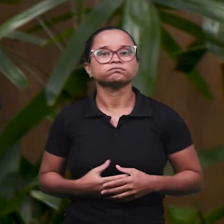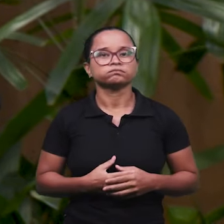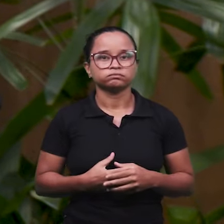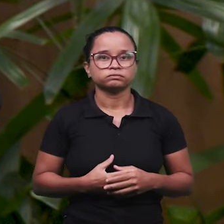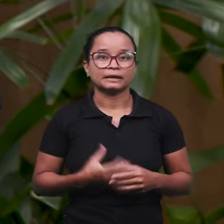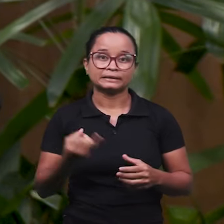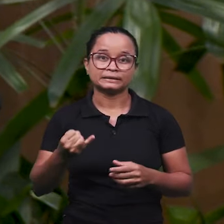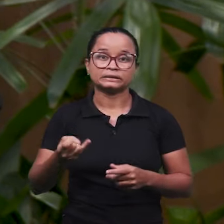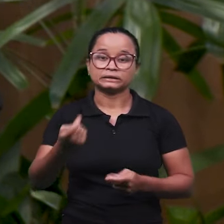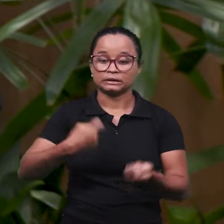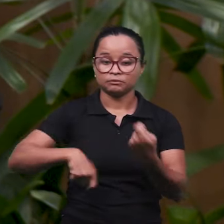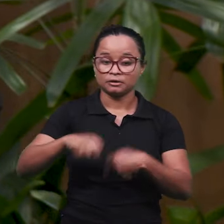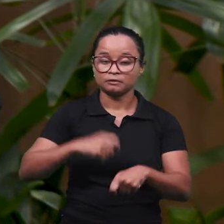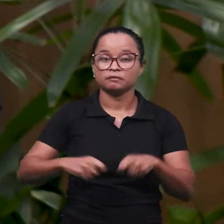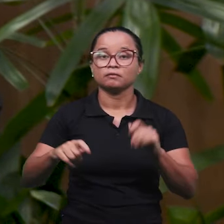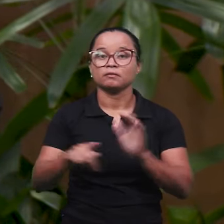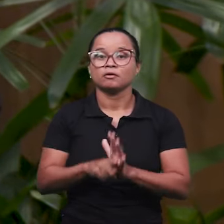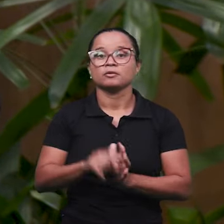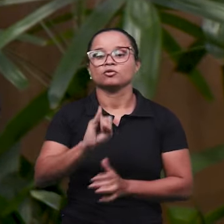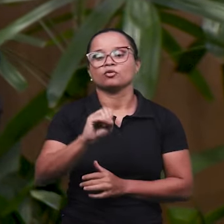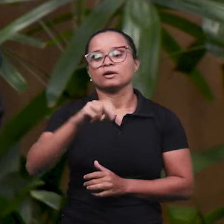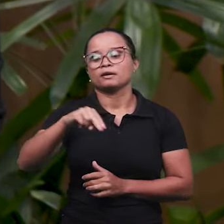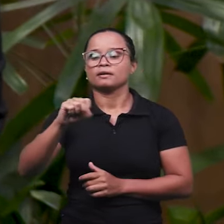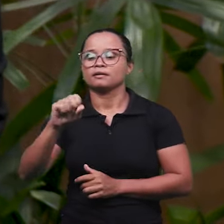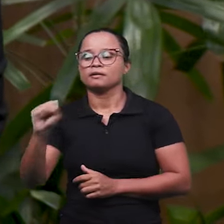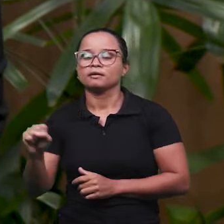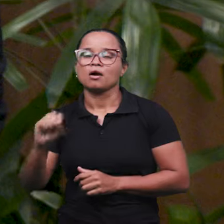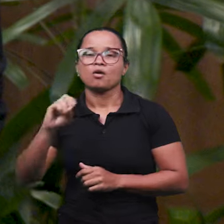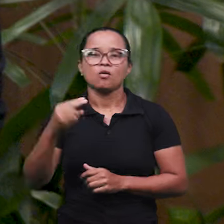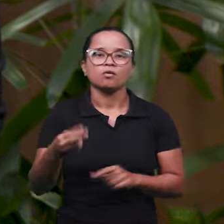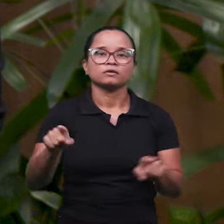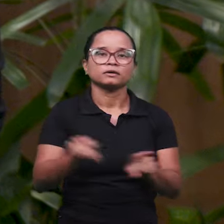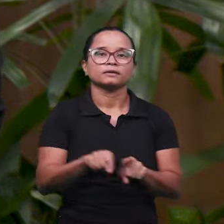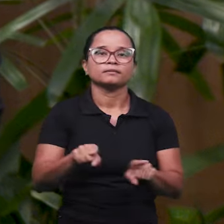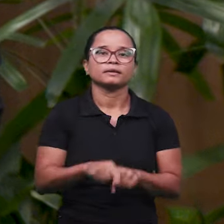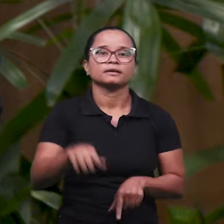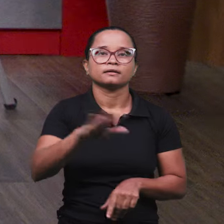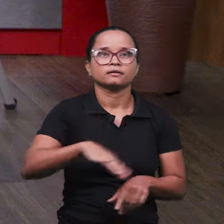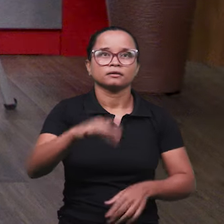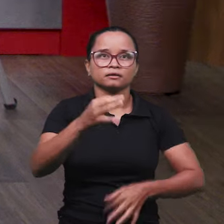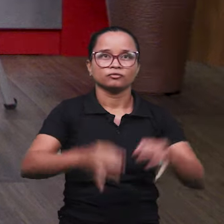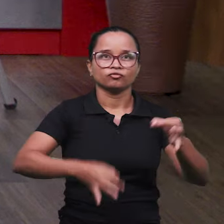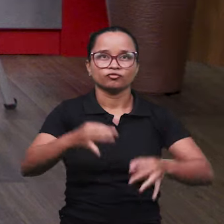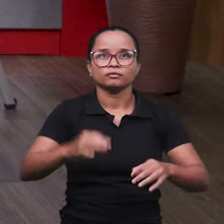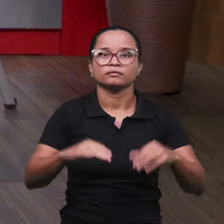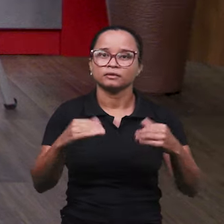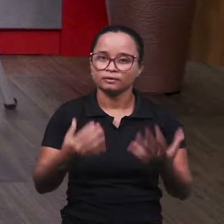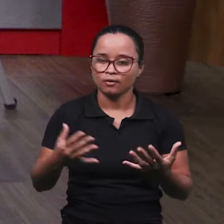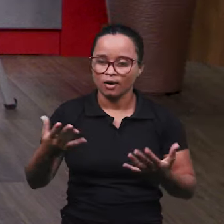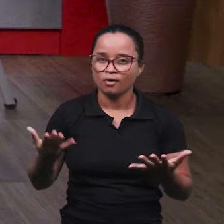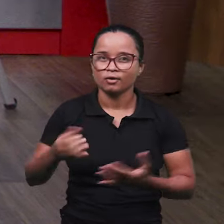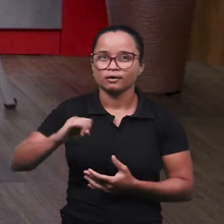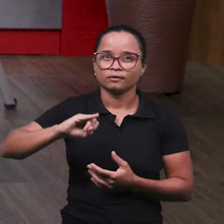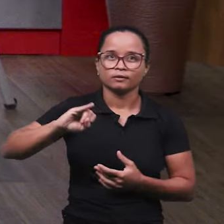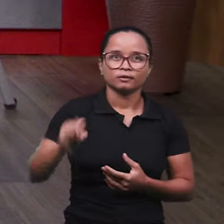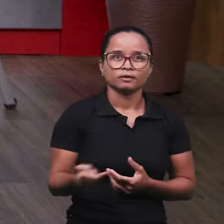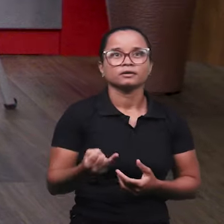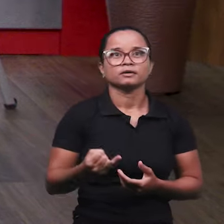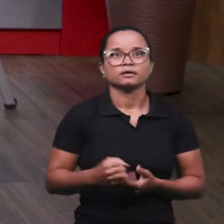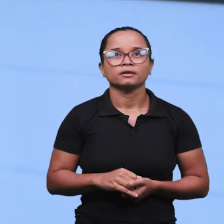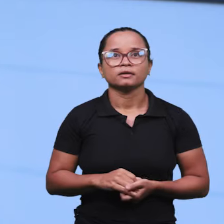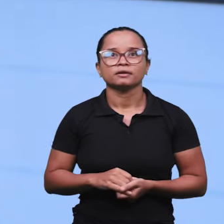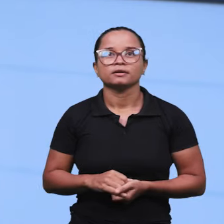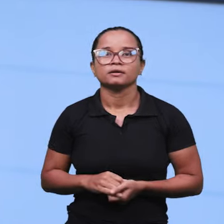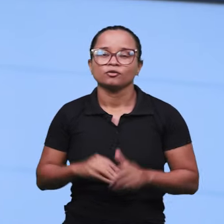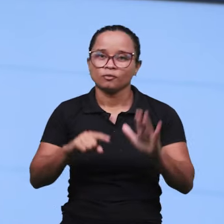âmbito administrativo, do INSS, ou seja também na Sera Judicial. E agora, Dr. Rodrigo, até aproveitando a questão, entramos